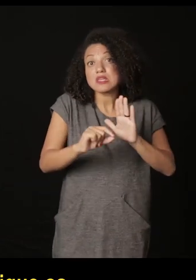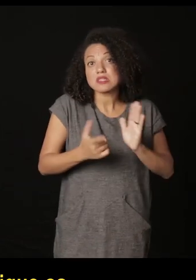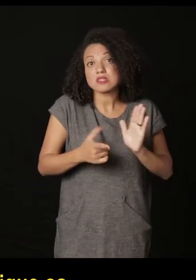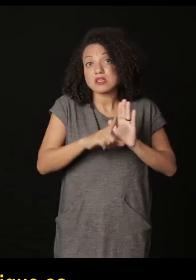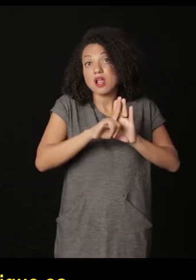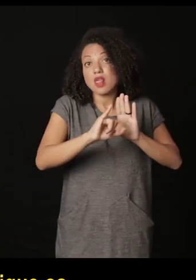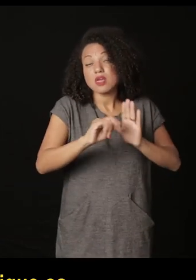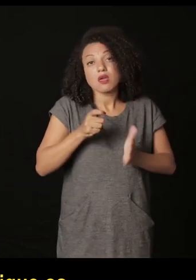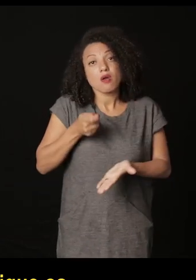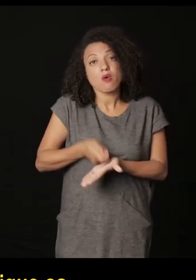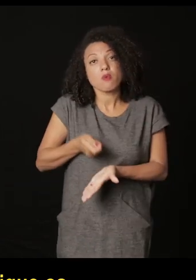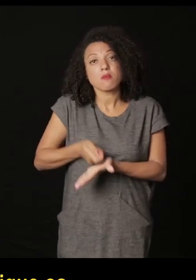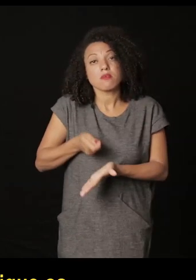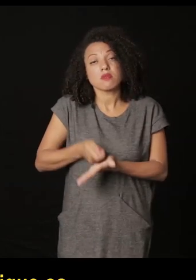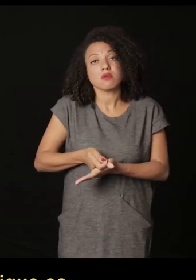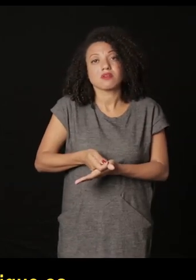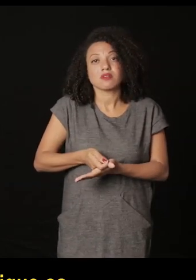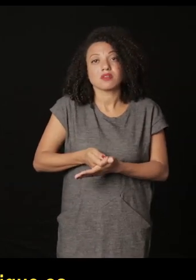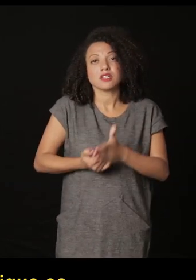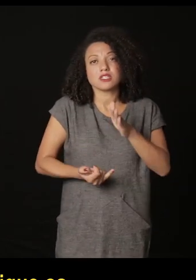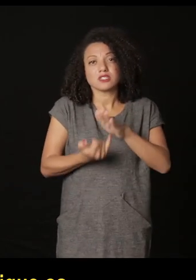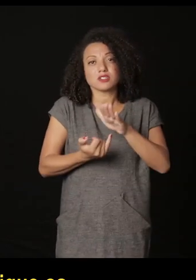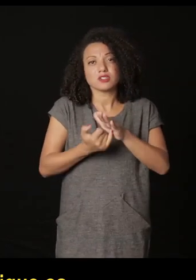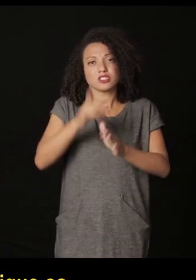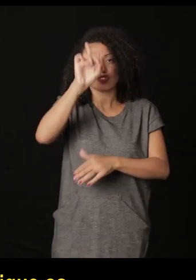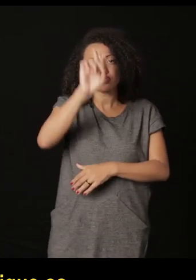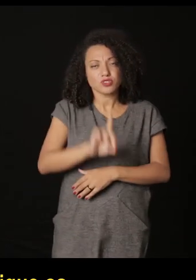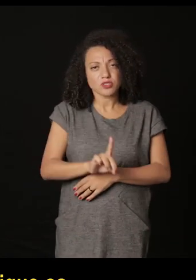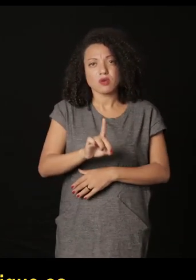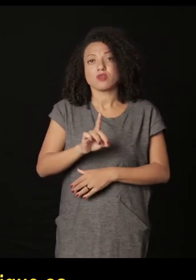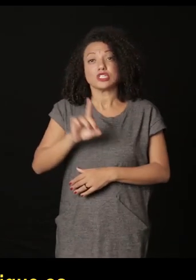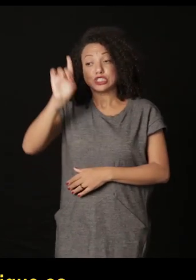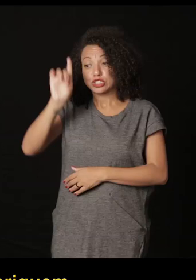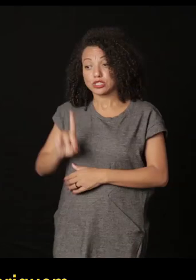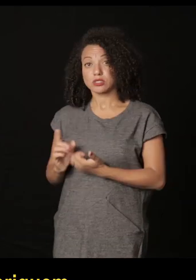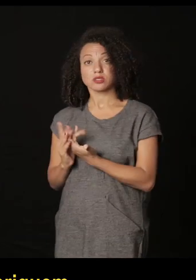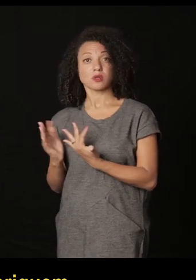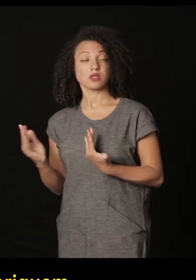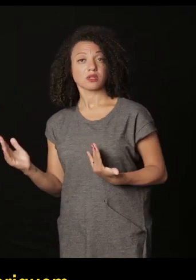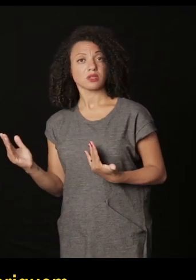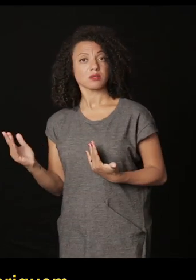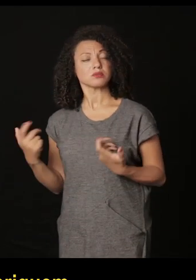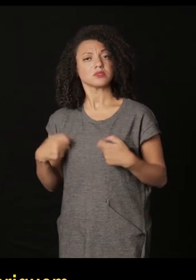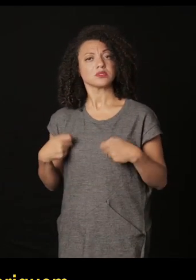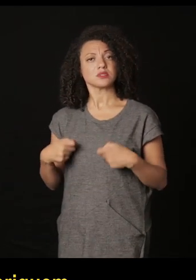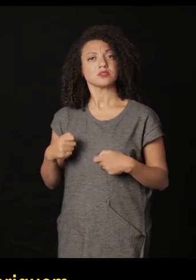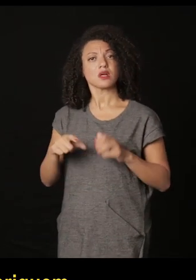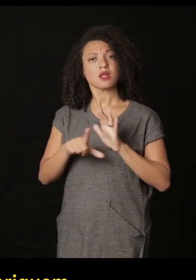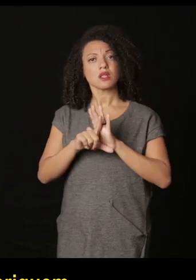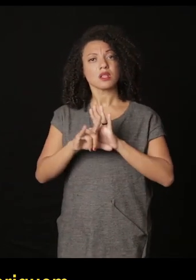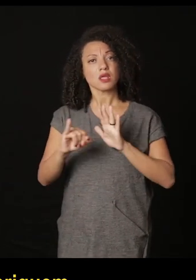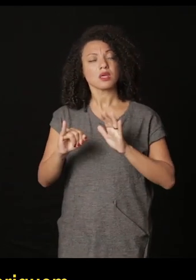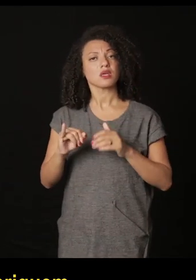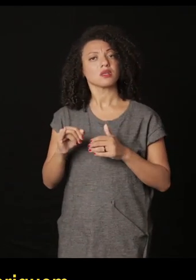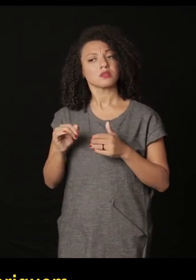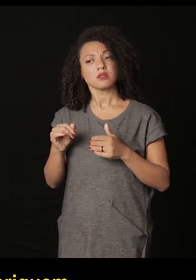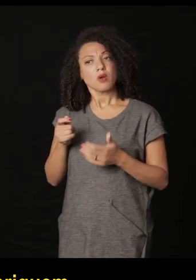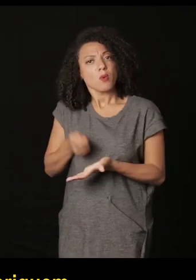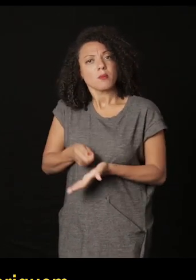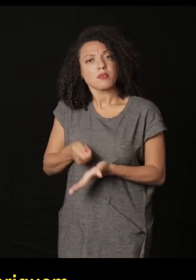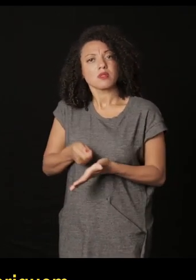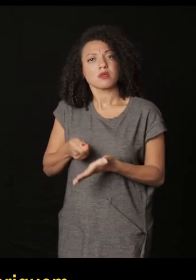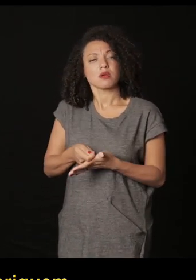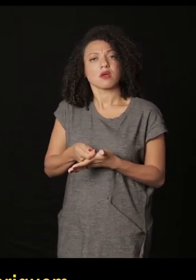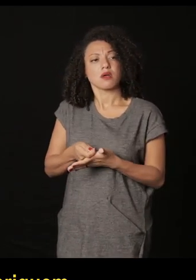alguma lei que obrigue os diretores de instituições ou diretores de arquivos que obriguem